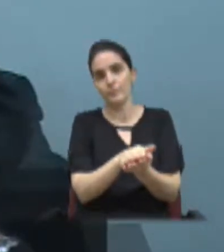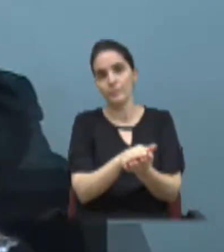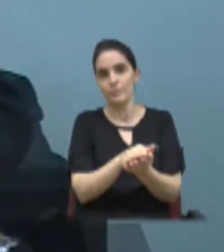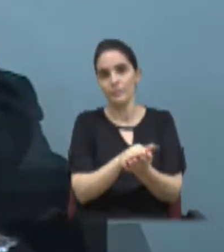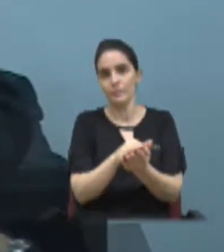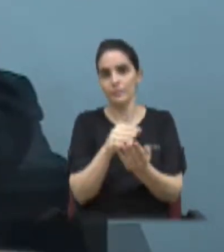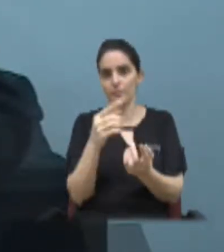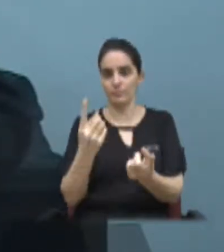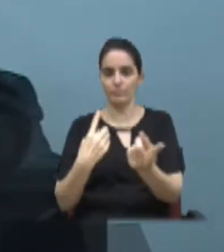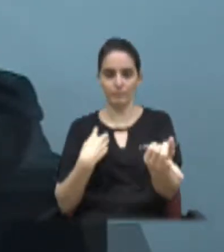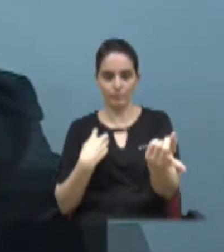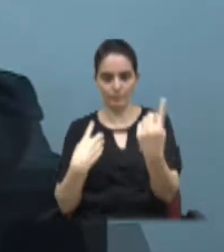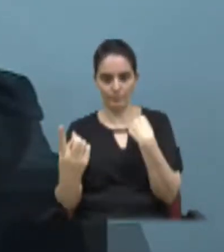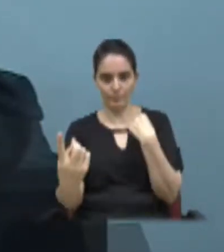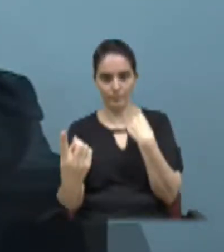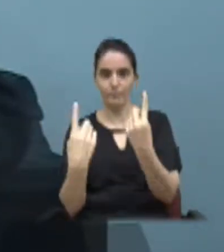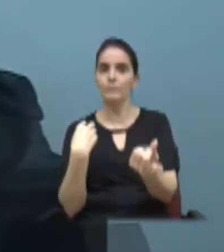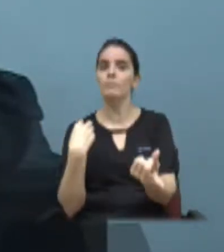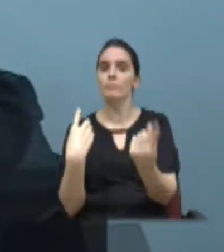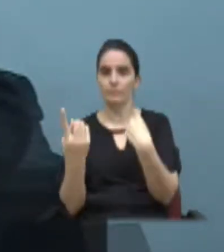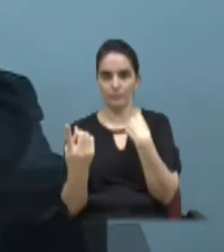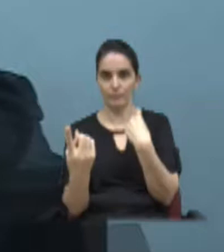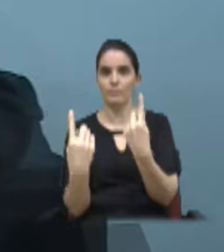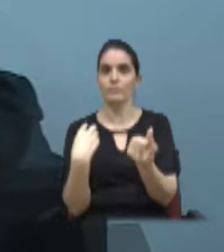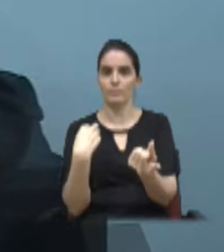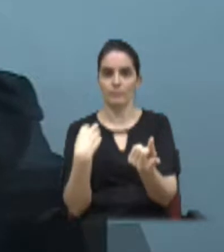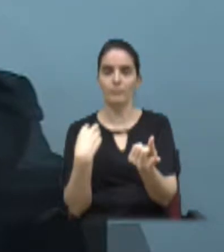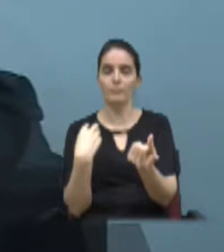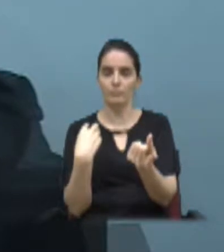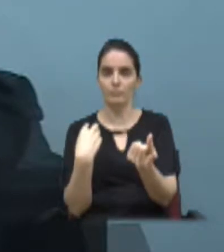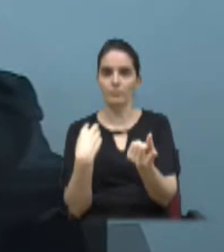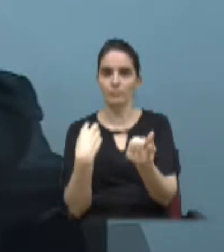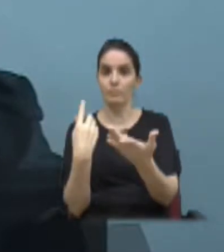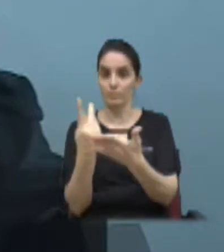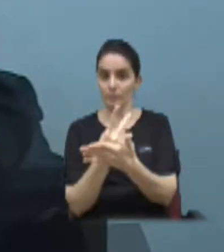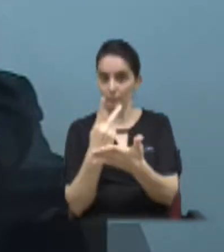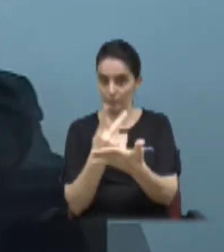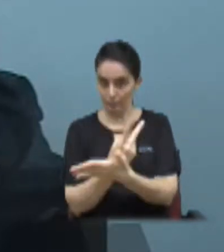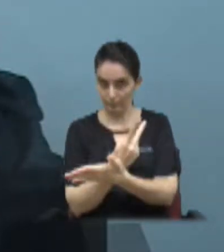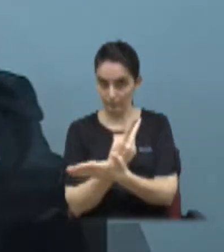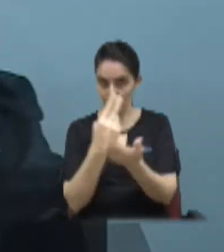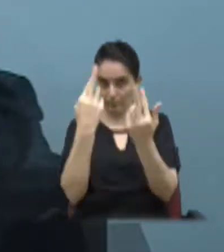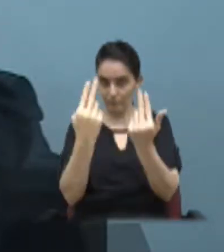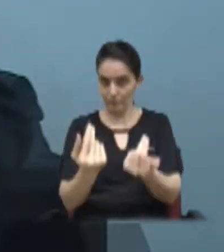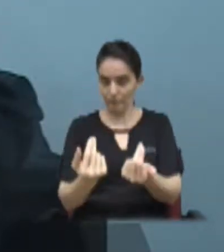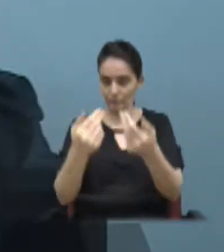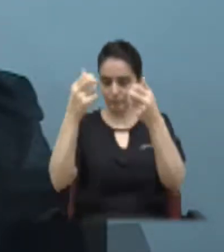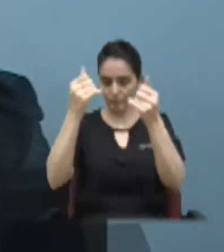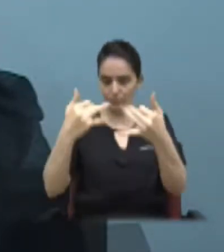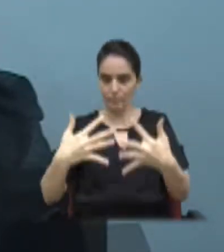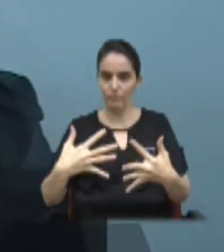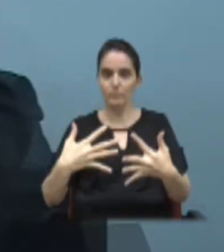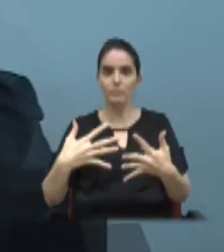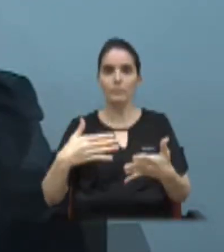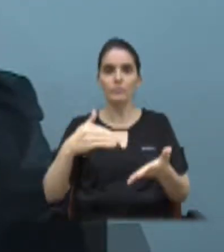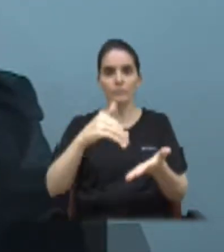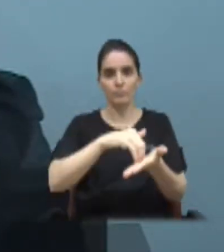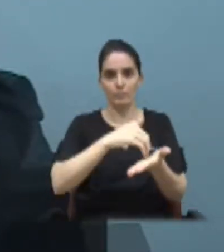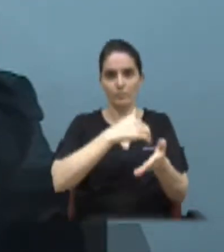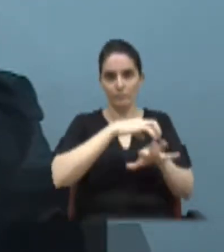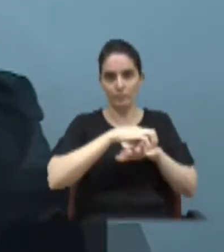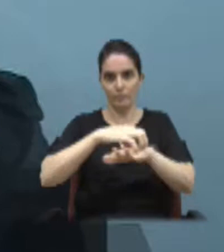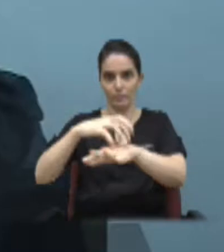faixas que são atingidas pela fiscalização. O erro segundo, explica o secretário de mobilidade urbana, Rodrigo Oliveira,